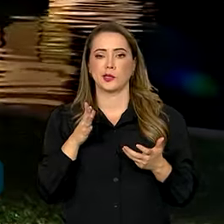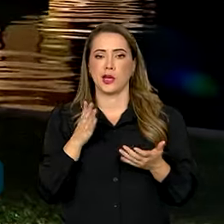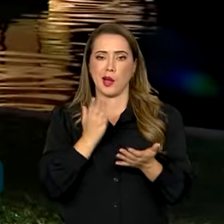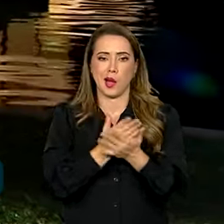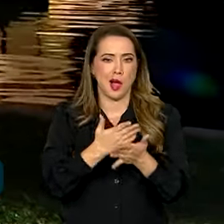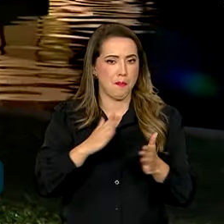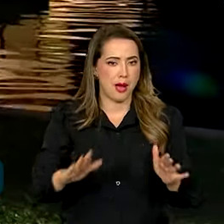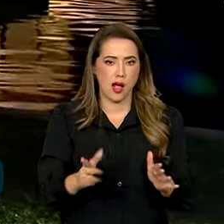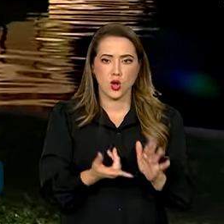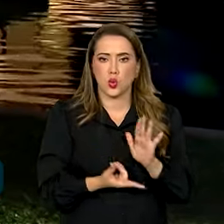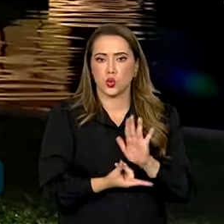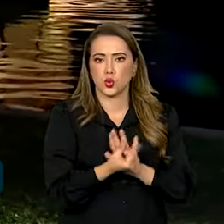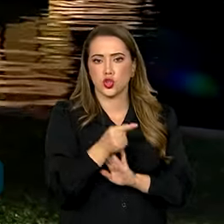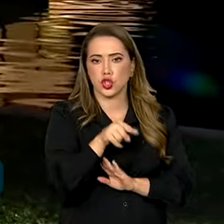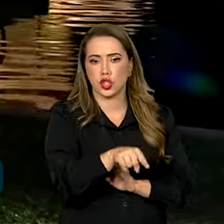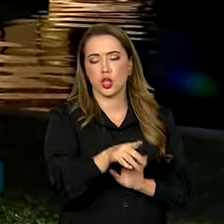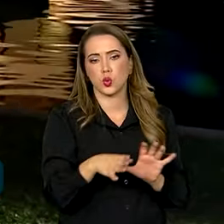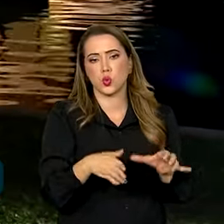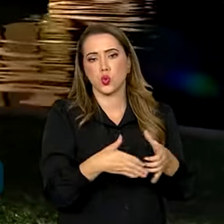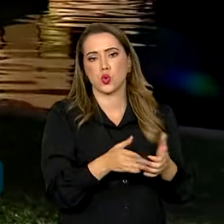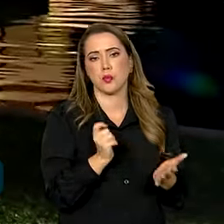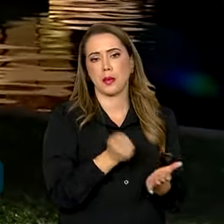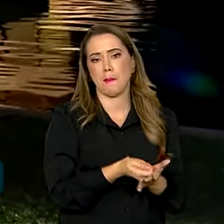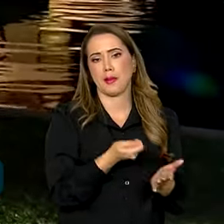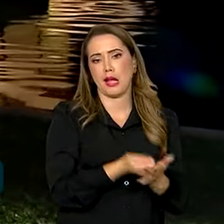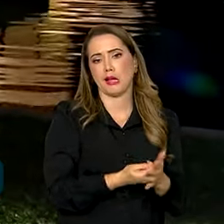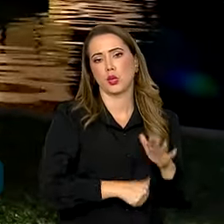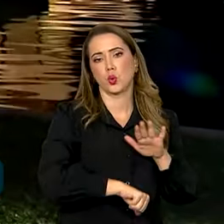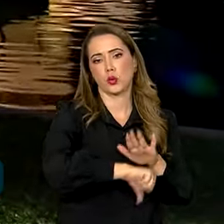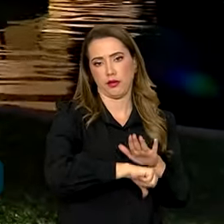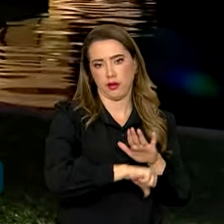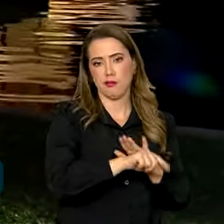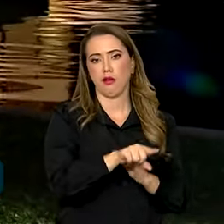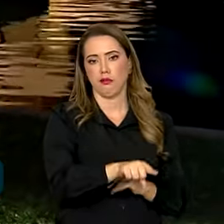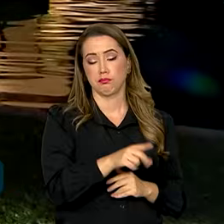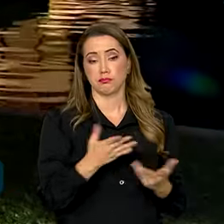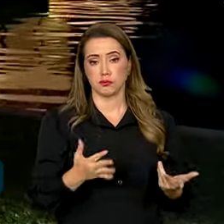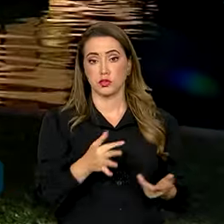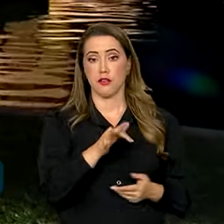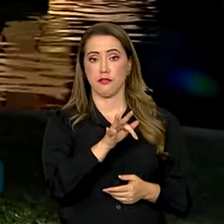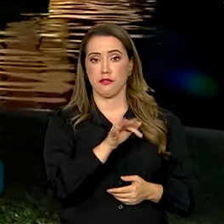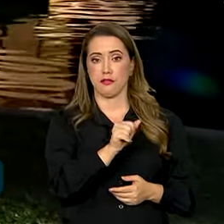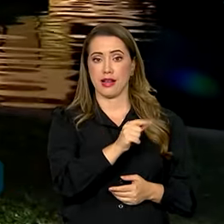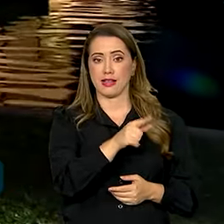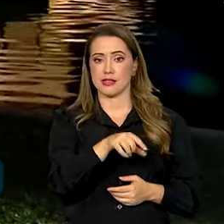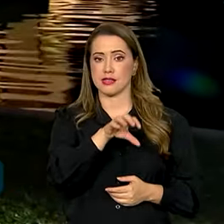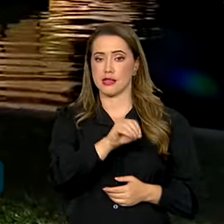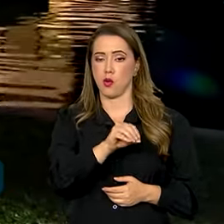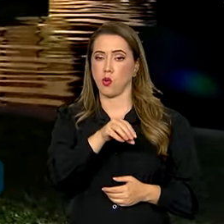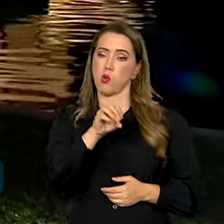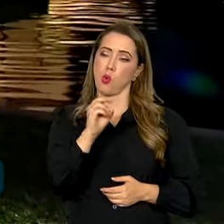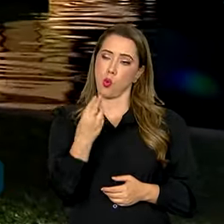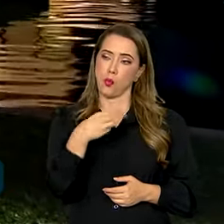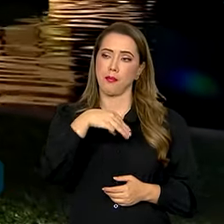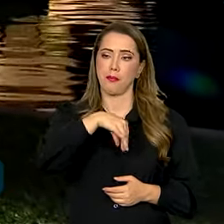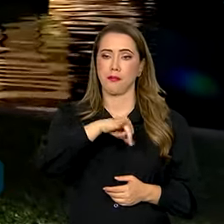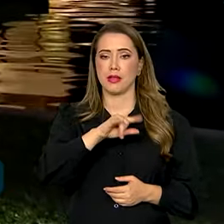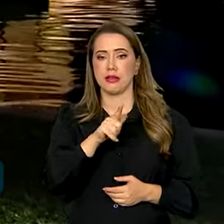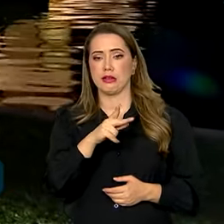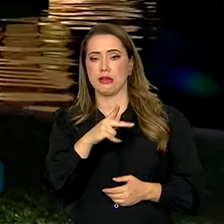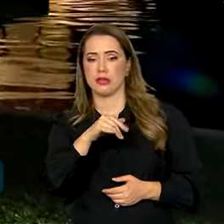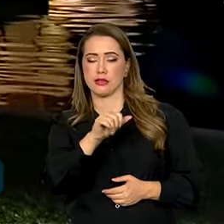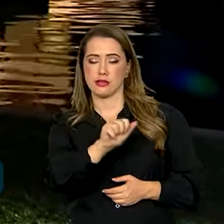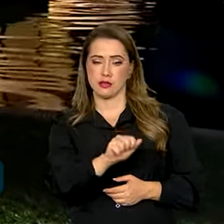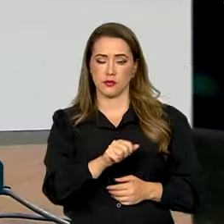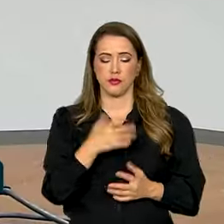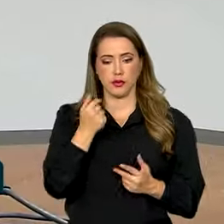fontes de renda que financiam as atividades dessas facções e milícias. Vamos assistir o que disse o ministro Flávio Dino.